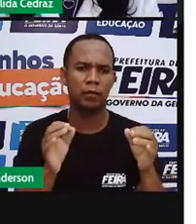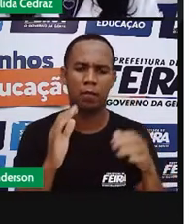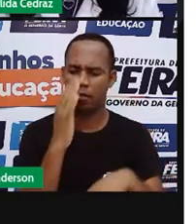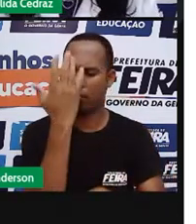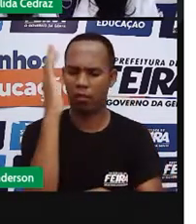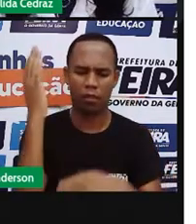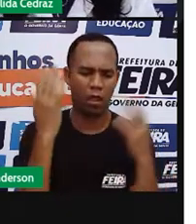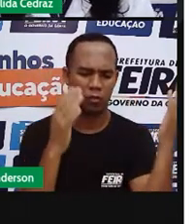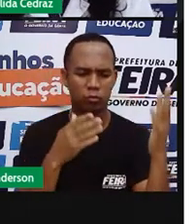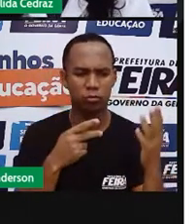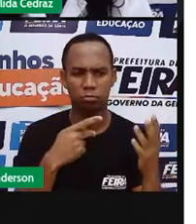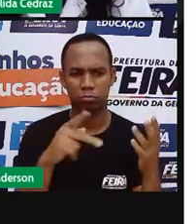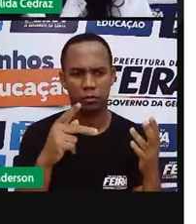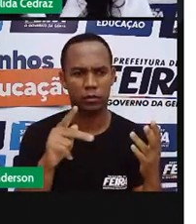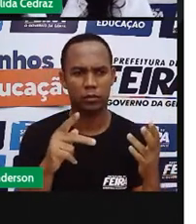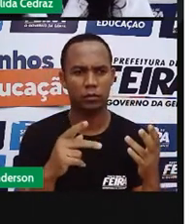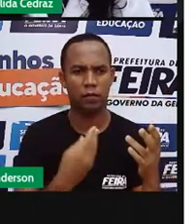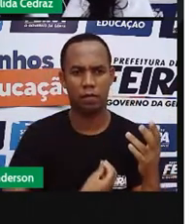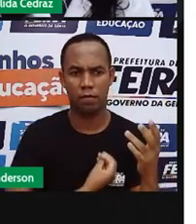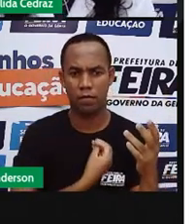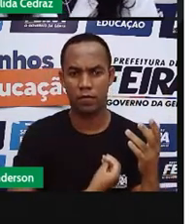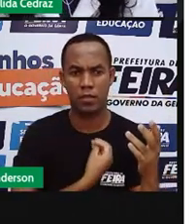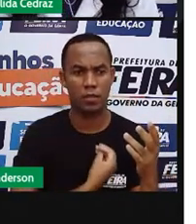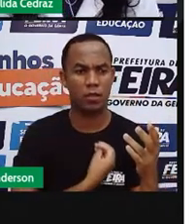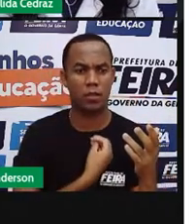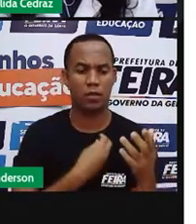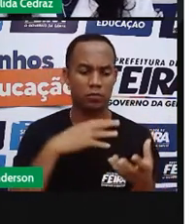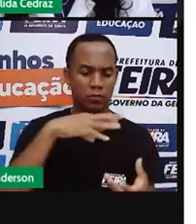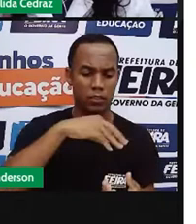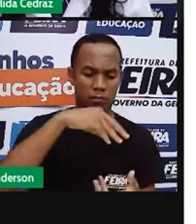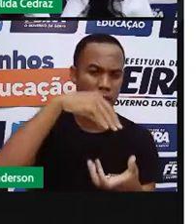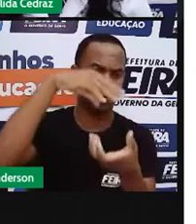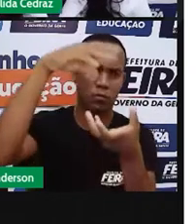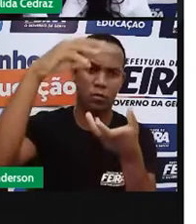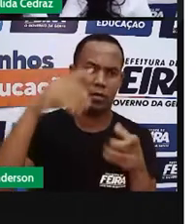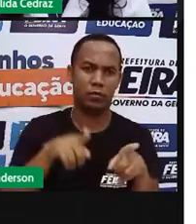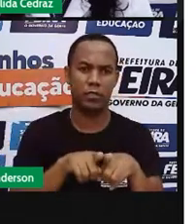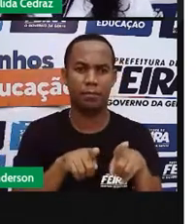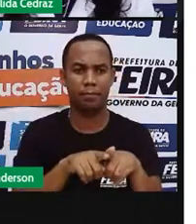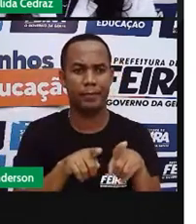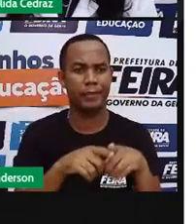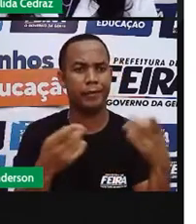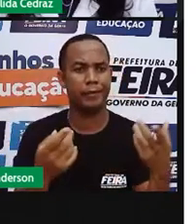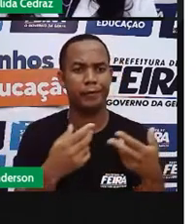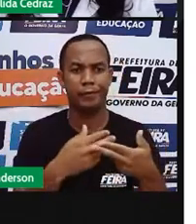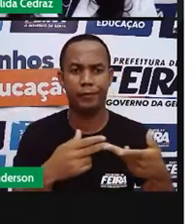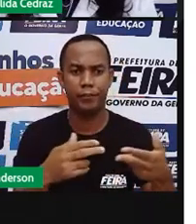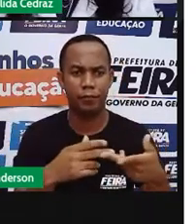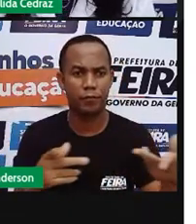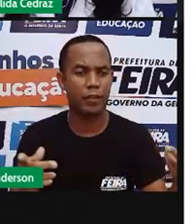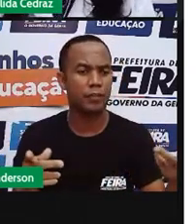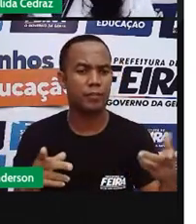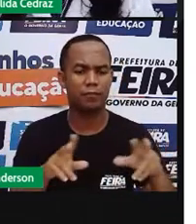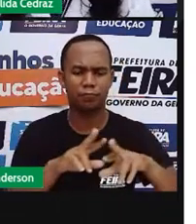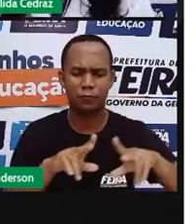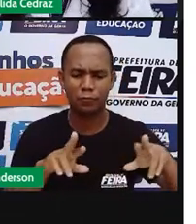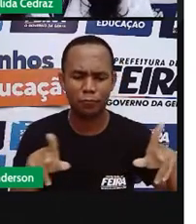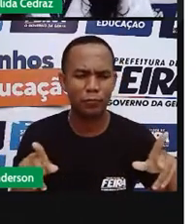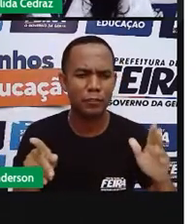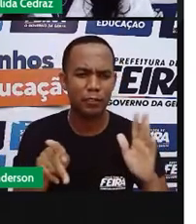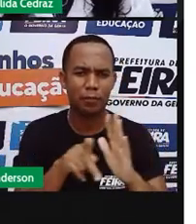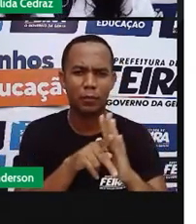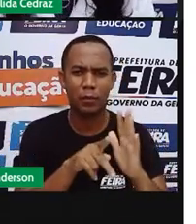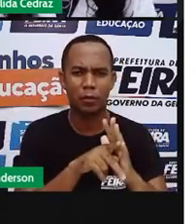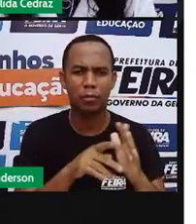natureza, seres espirituais, bem como a fauna e a flora. A